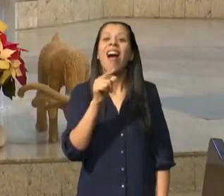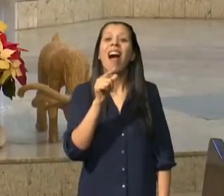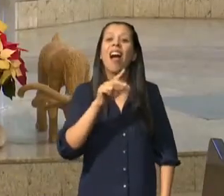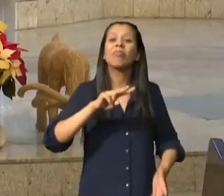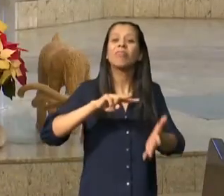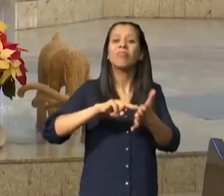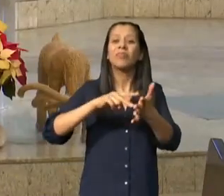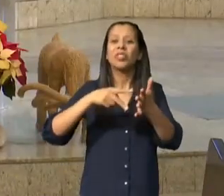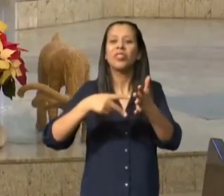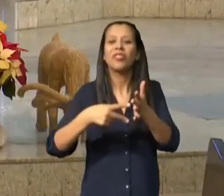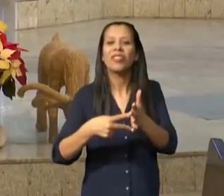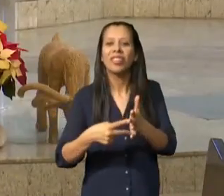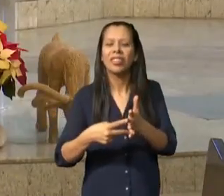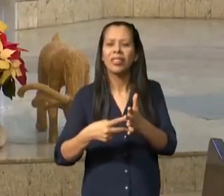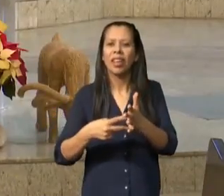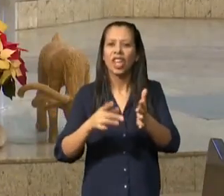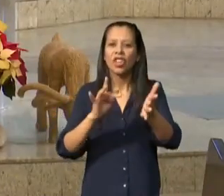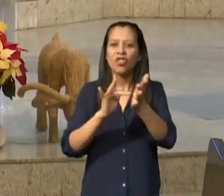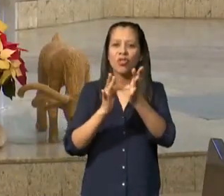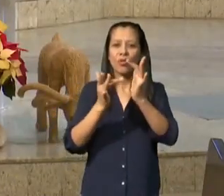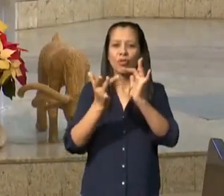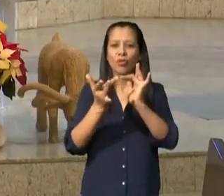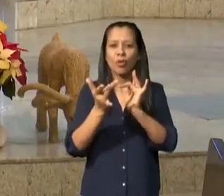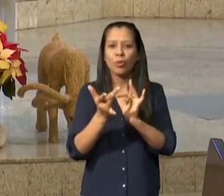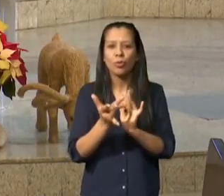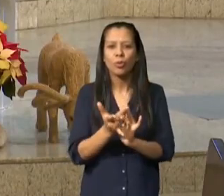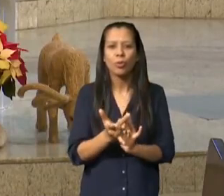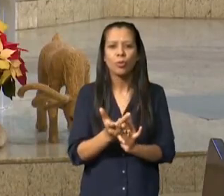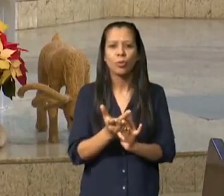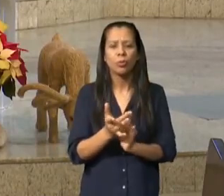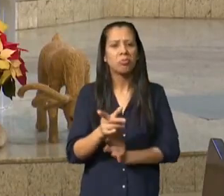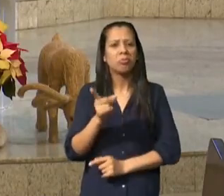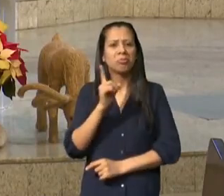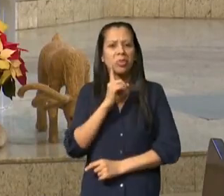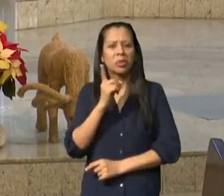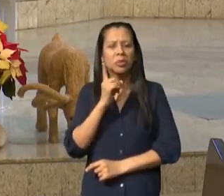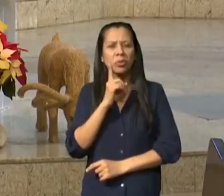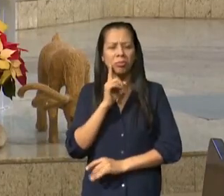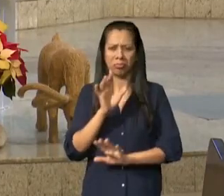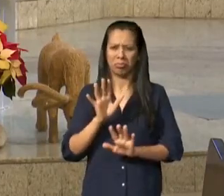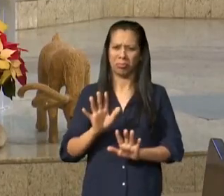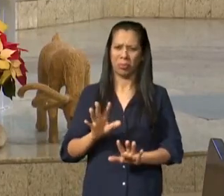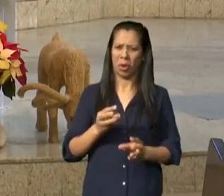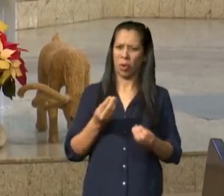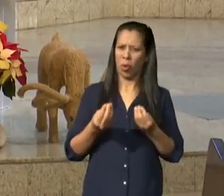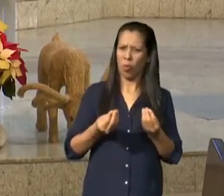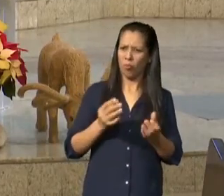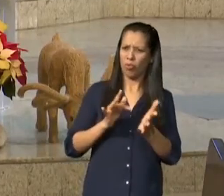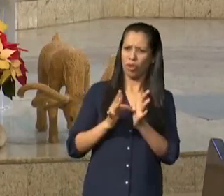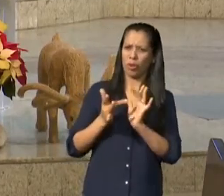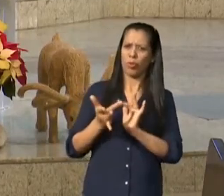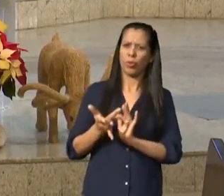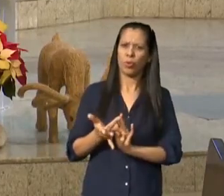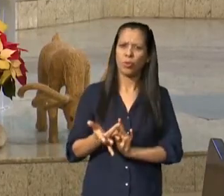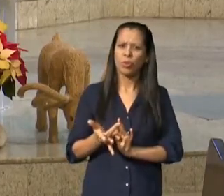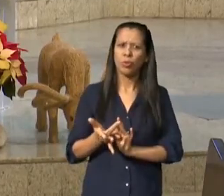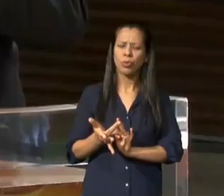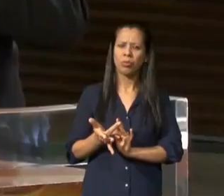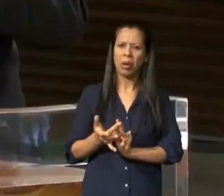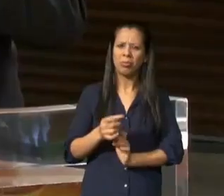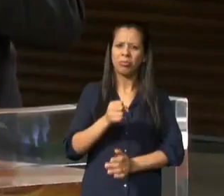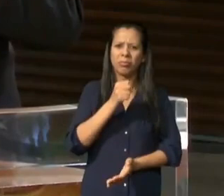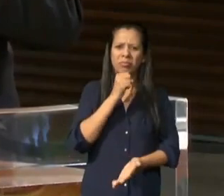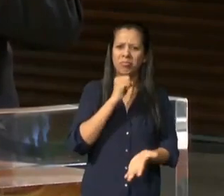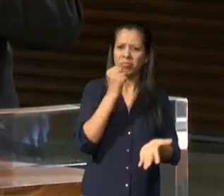mas Cristo não está relacionado apenas com o Novo Testamento? não desde a criação do